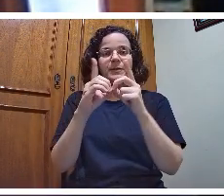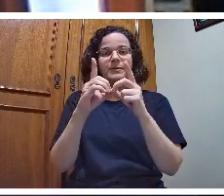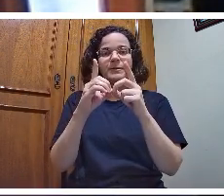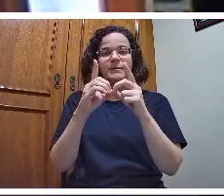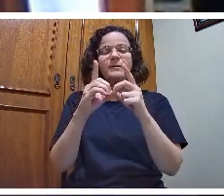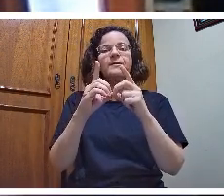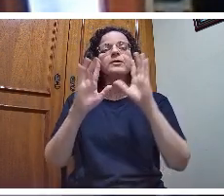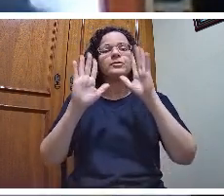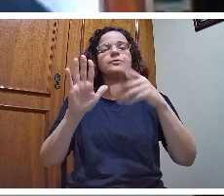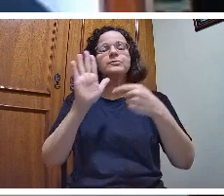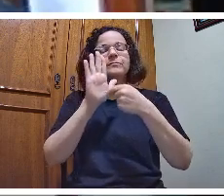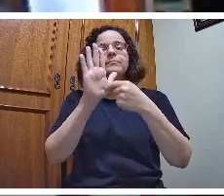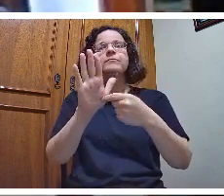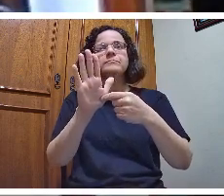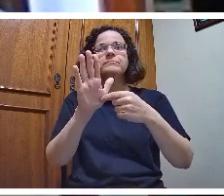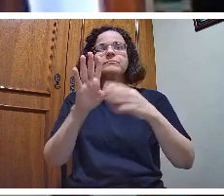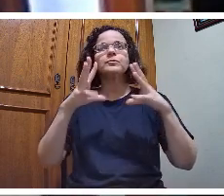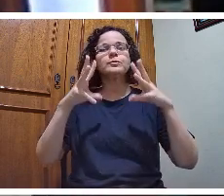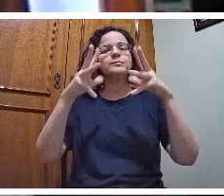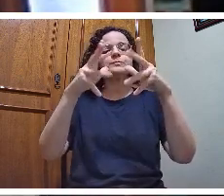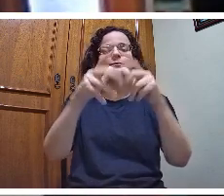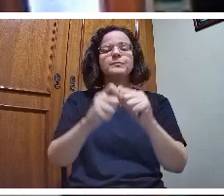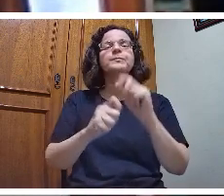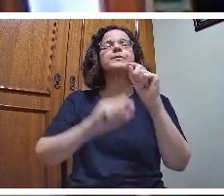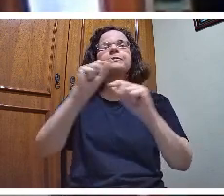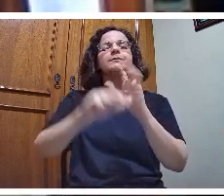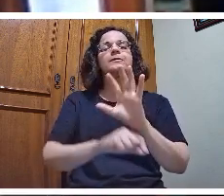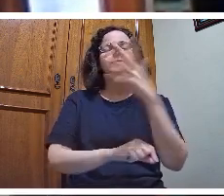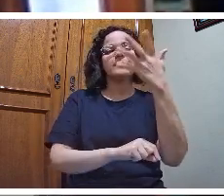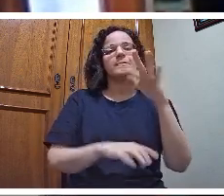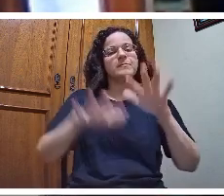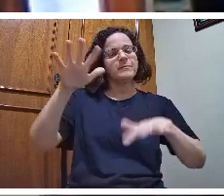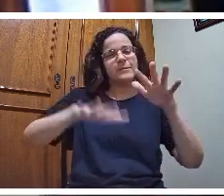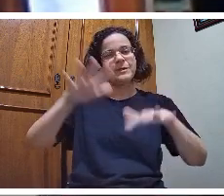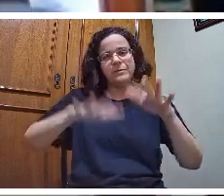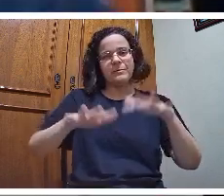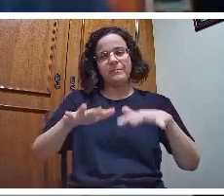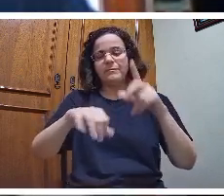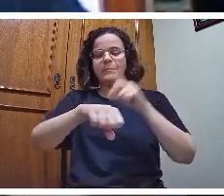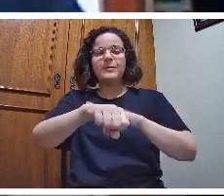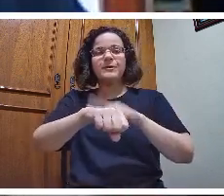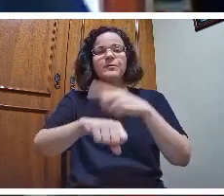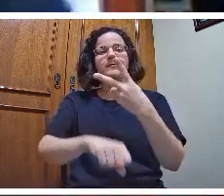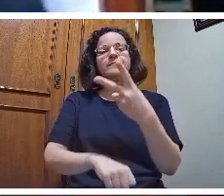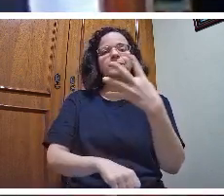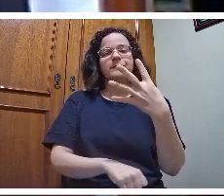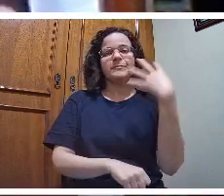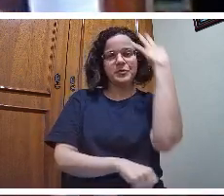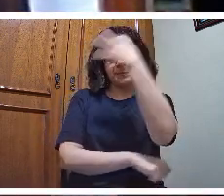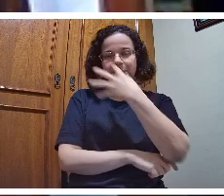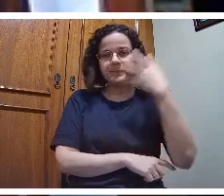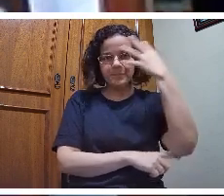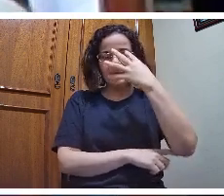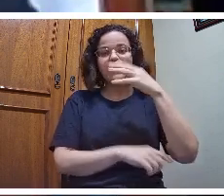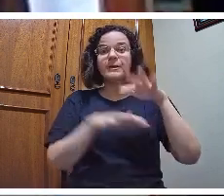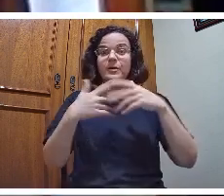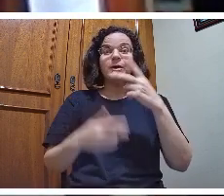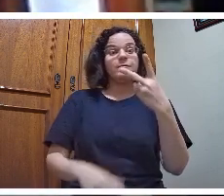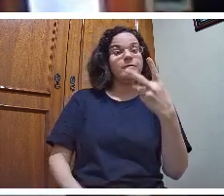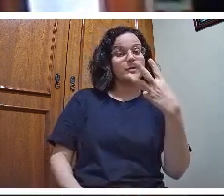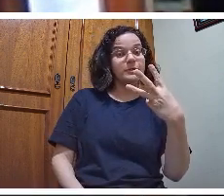comum. Mais ou menos 24 horas. Não existe mais ou menos 24 horas. É 23 horas, 56 minutos.